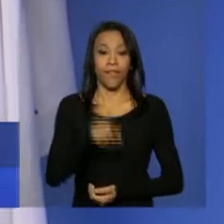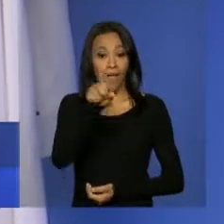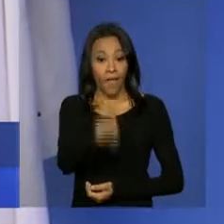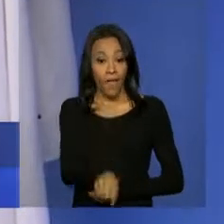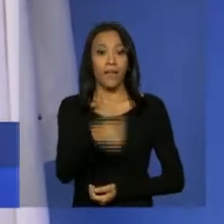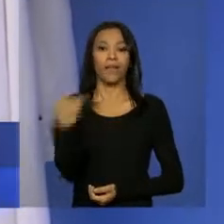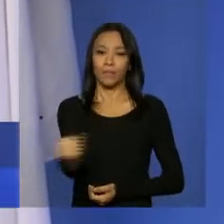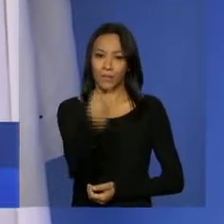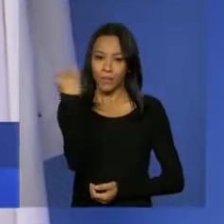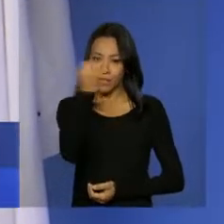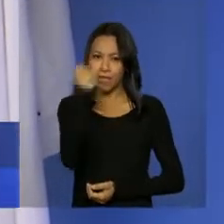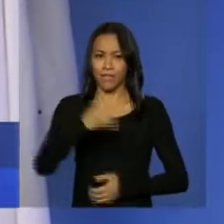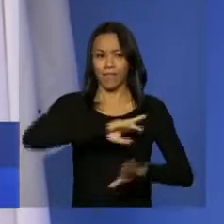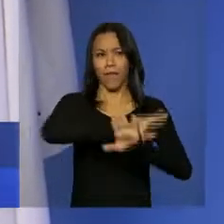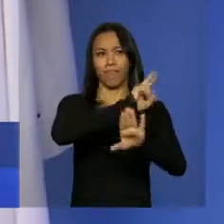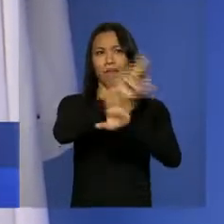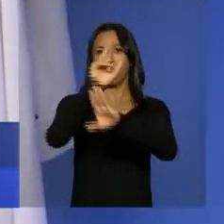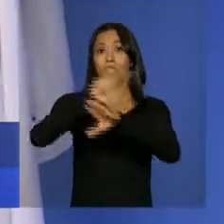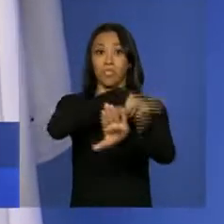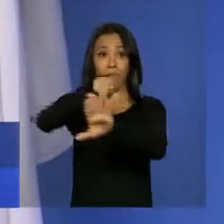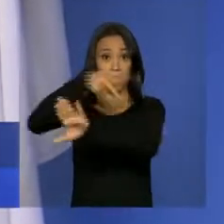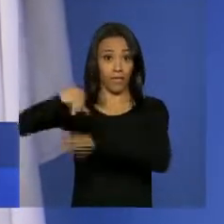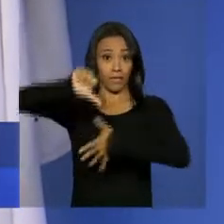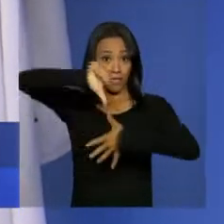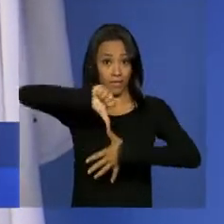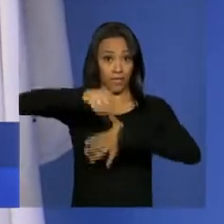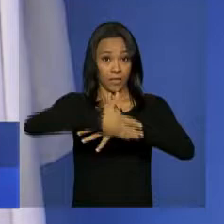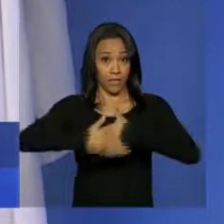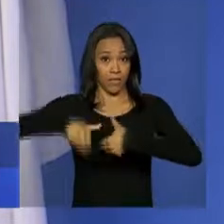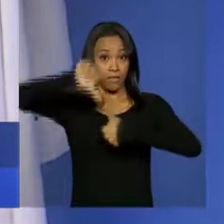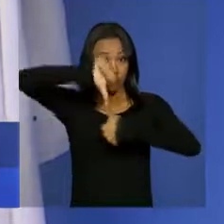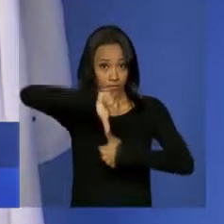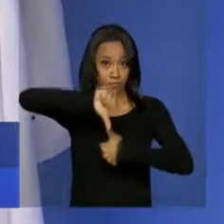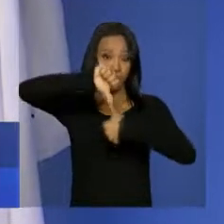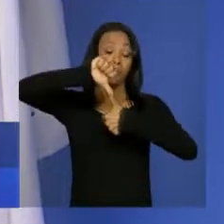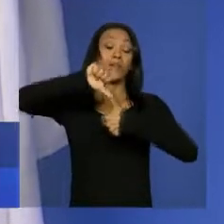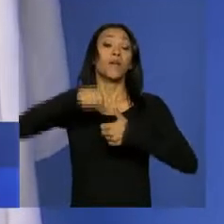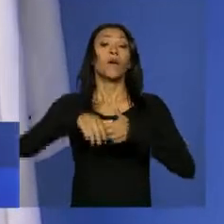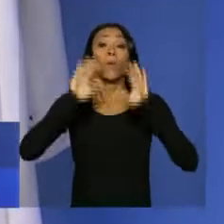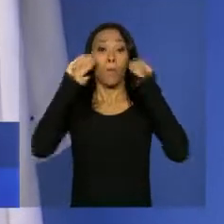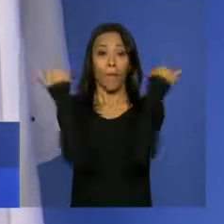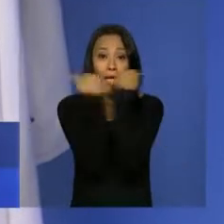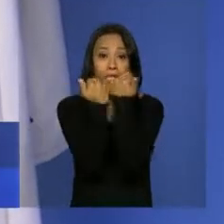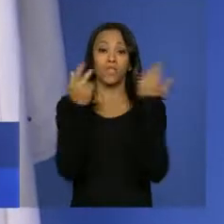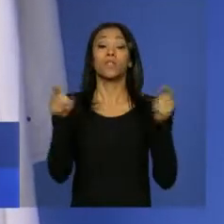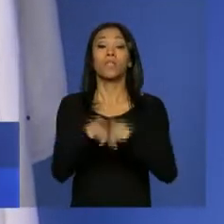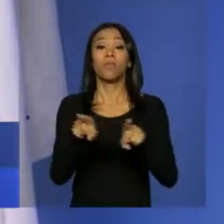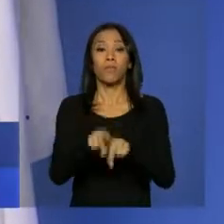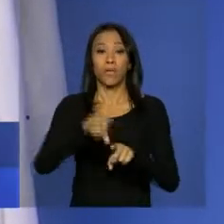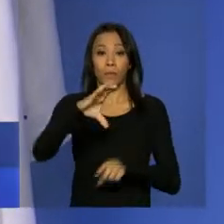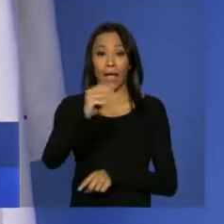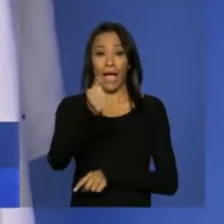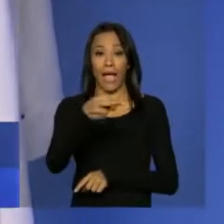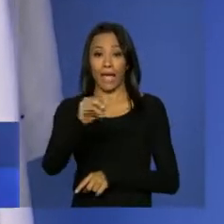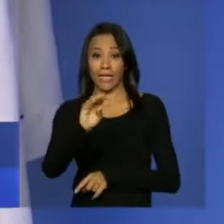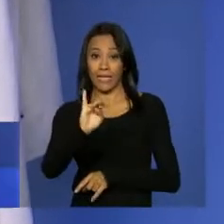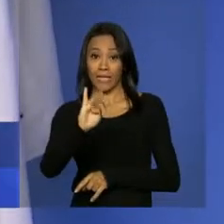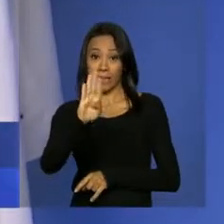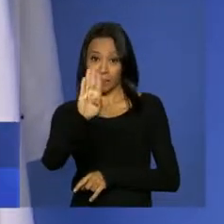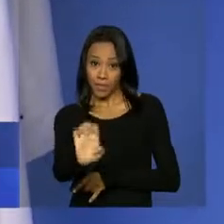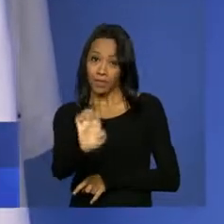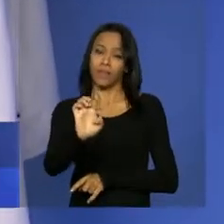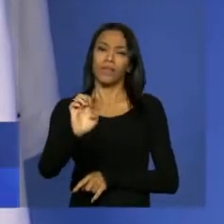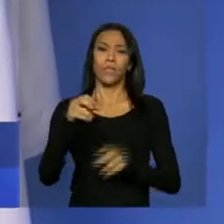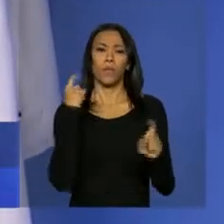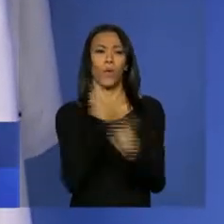que haja entre os países da América do Sul, da América Central, o México e o Caribe, um foro de discussão no qual eles possam